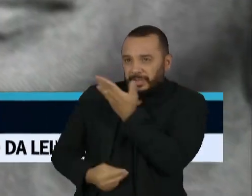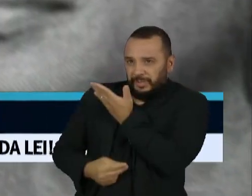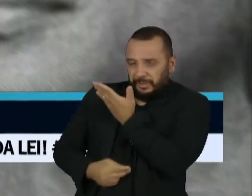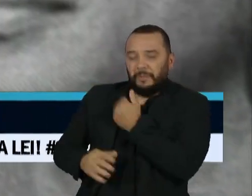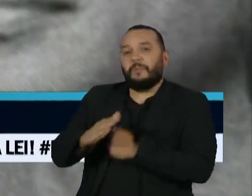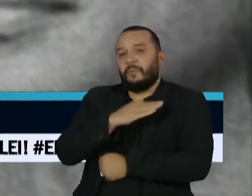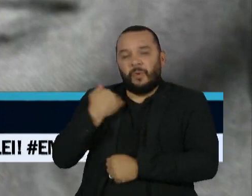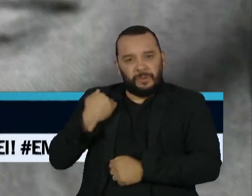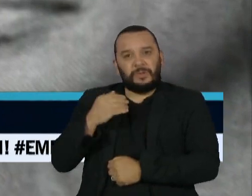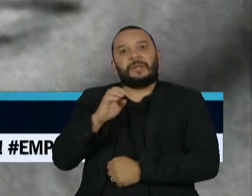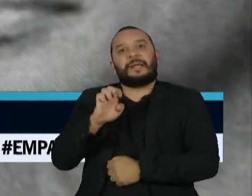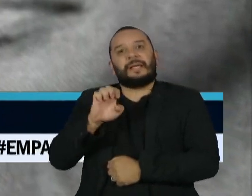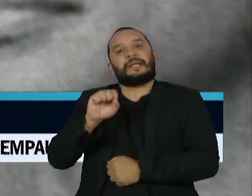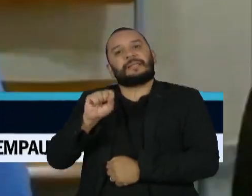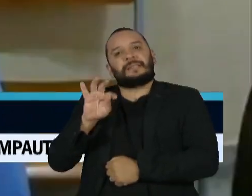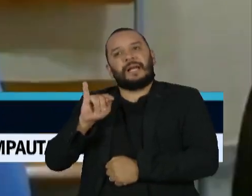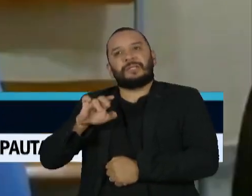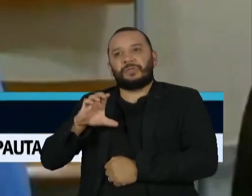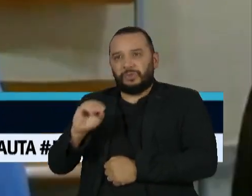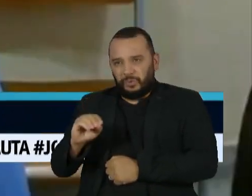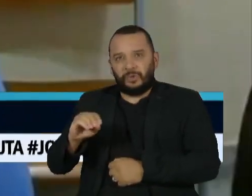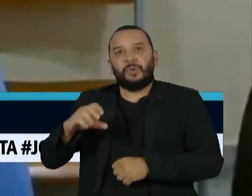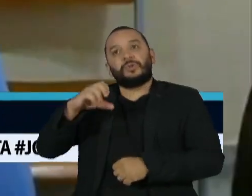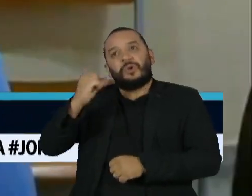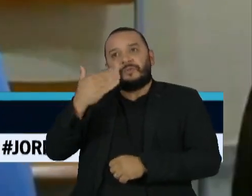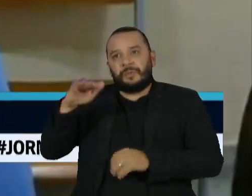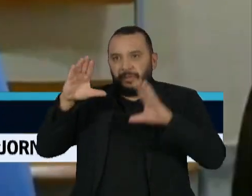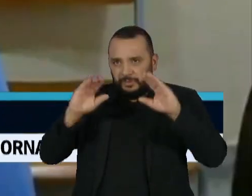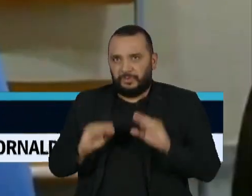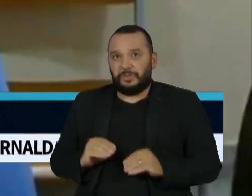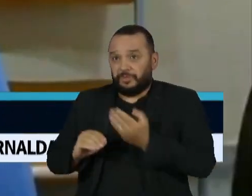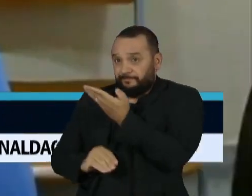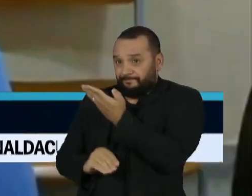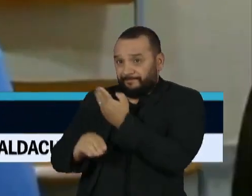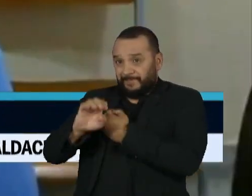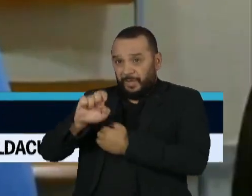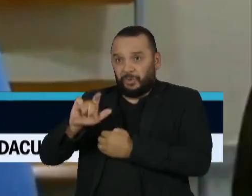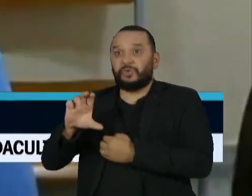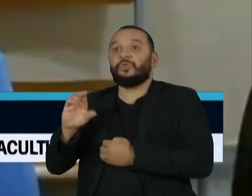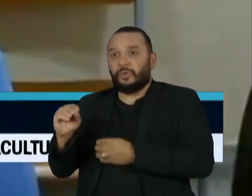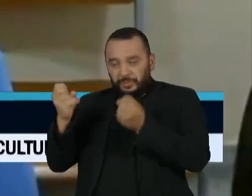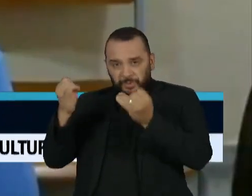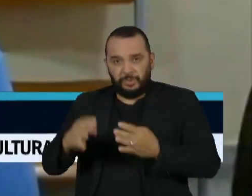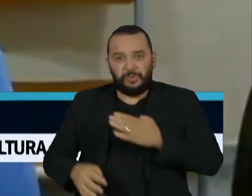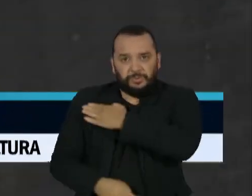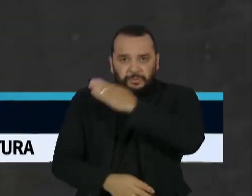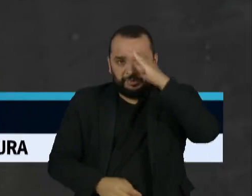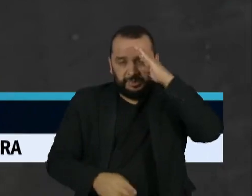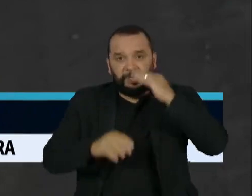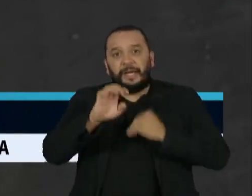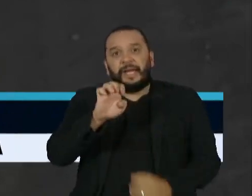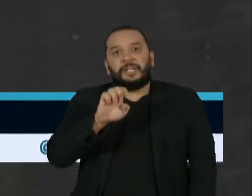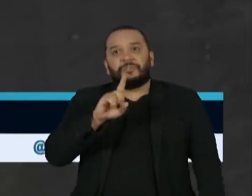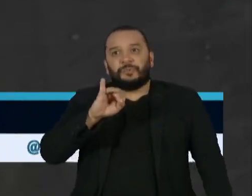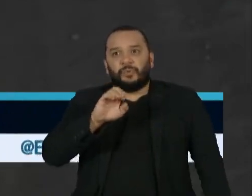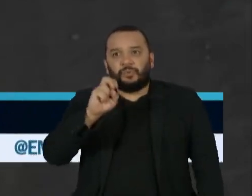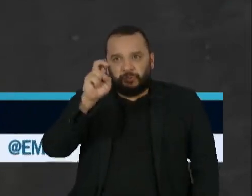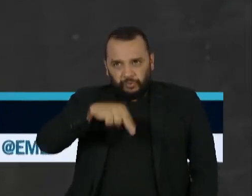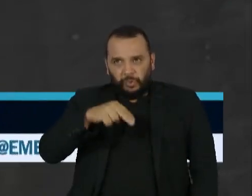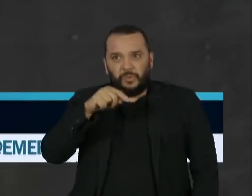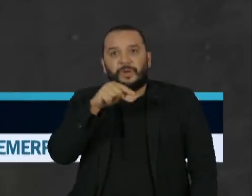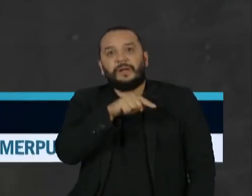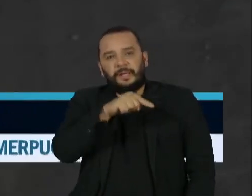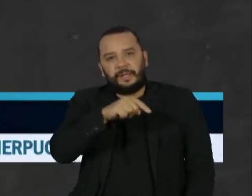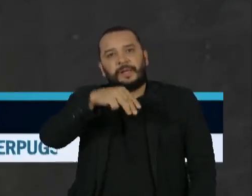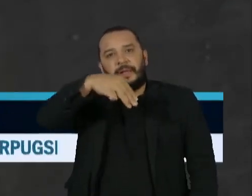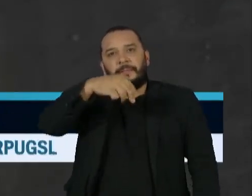Estácio, por volta das nove e meia da noite. Na delação, Elcio também apontou que o sargento da Polícia Militar, Edmilson Oliveira da Silva, conhecido